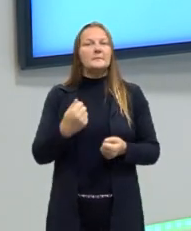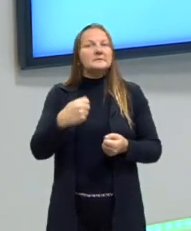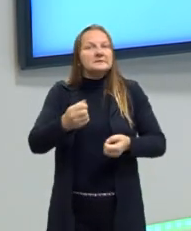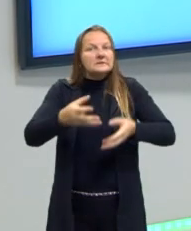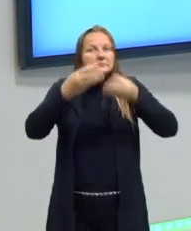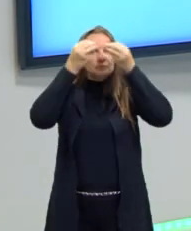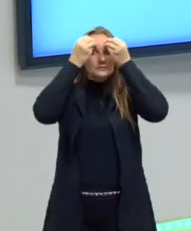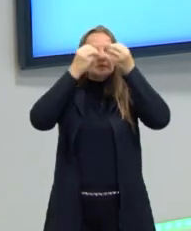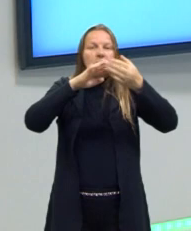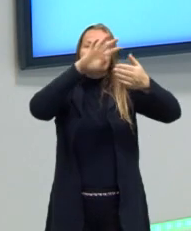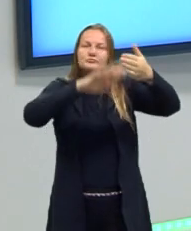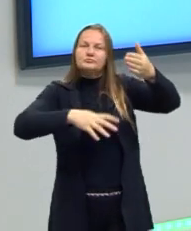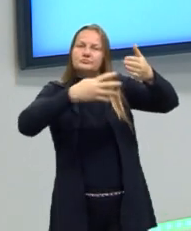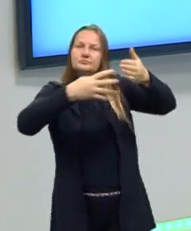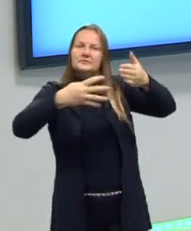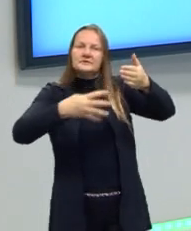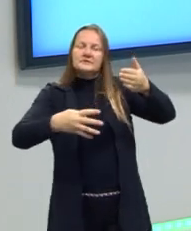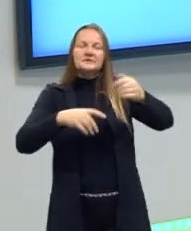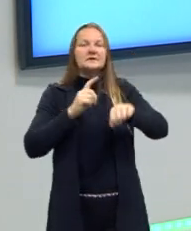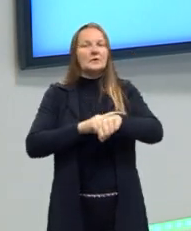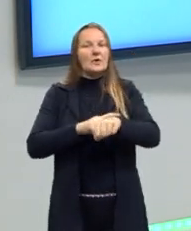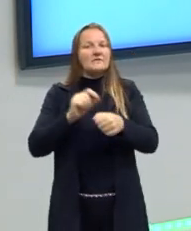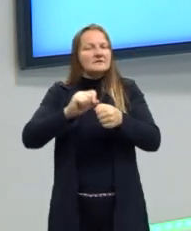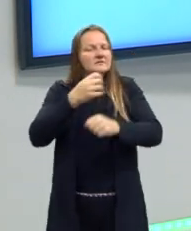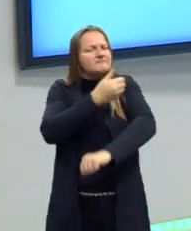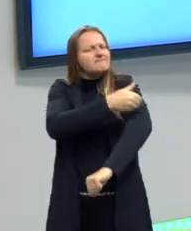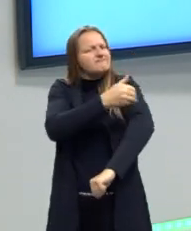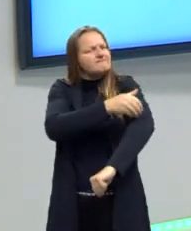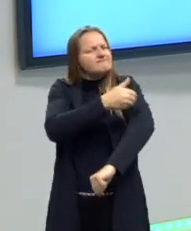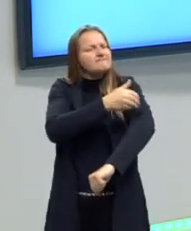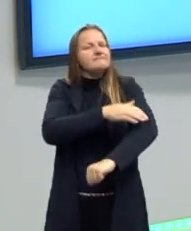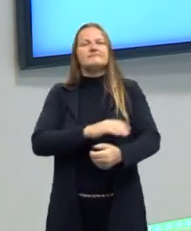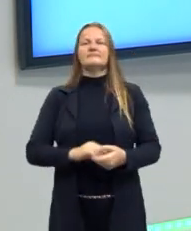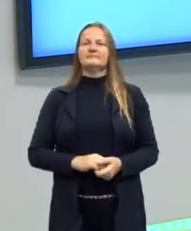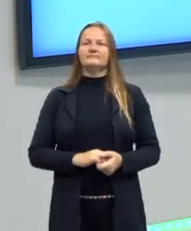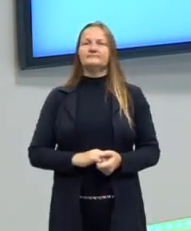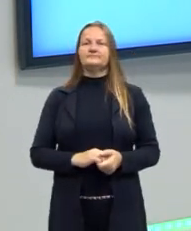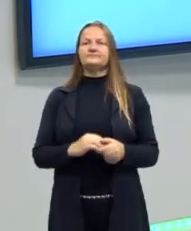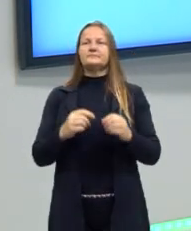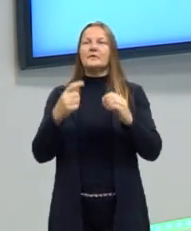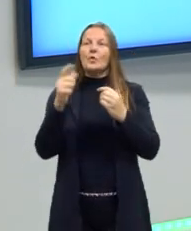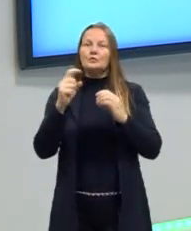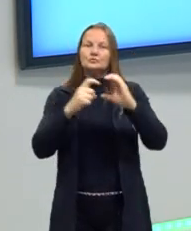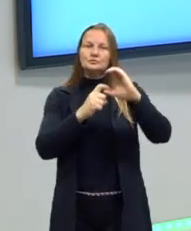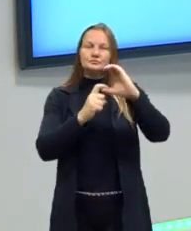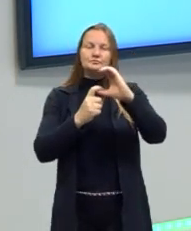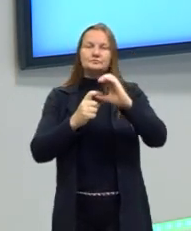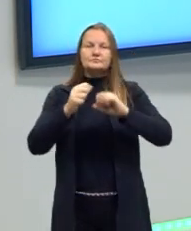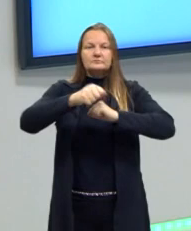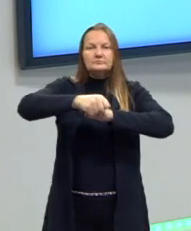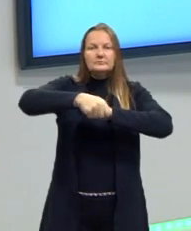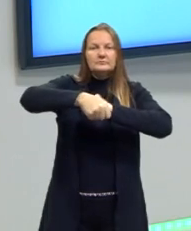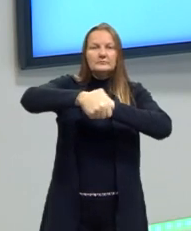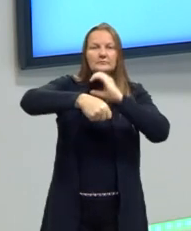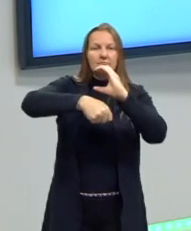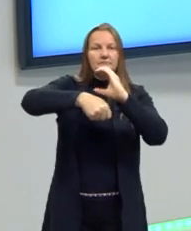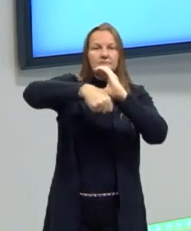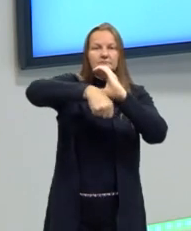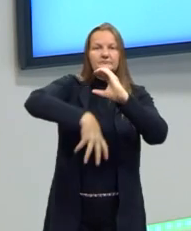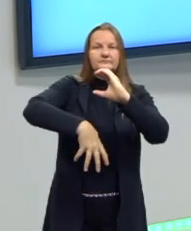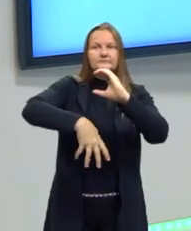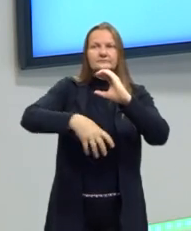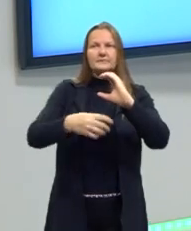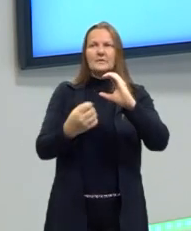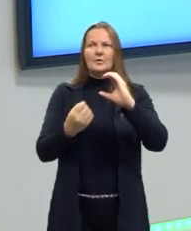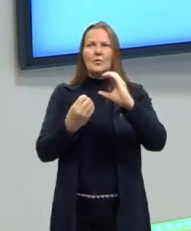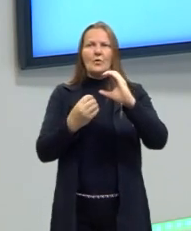tabela de nomenclatura, inclusive, em mãos na hora de fazer esses exercícios. Aqui uma com ramificação, um pouquinho maior, para a gente conseguir entender